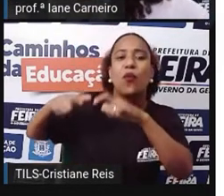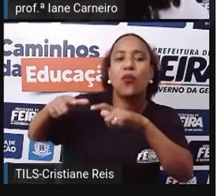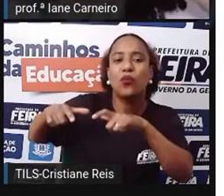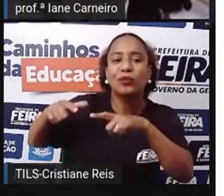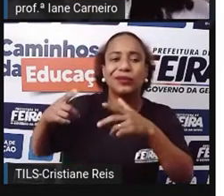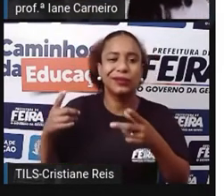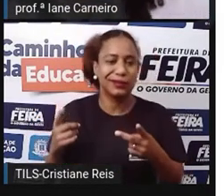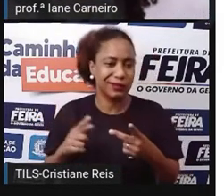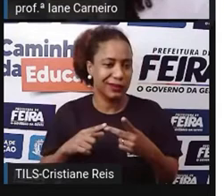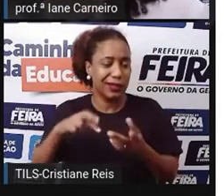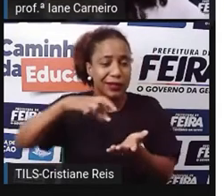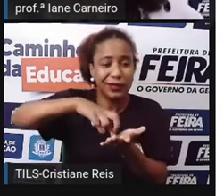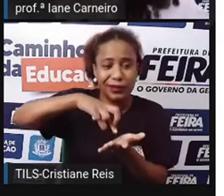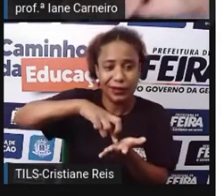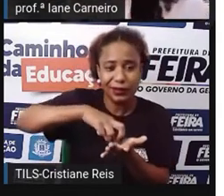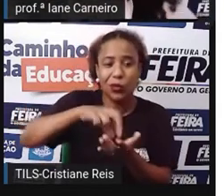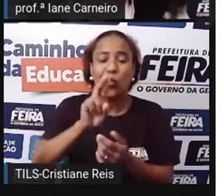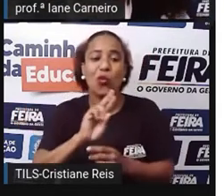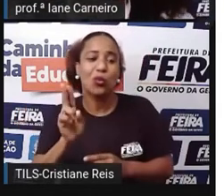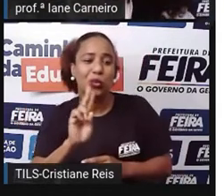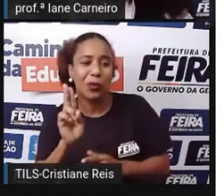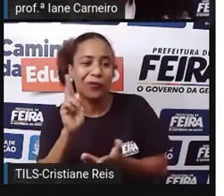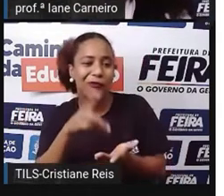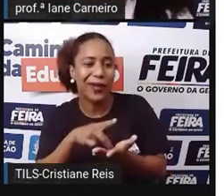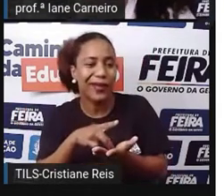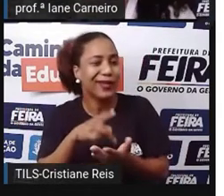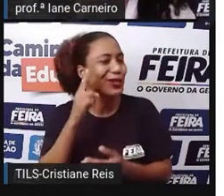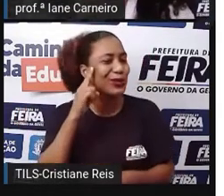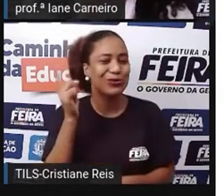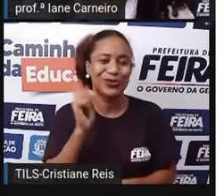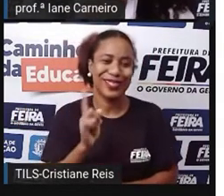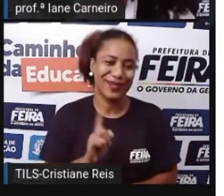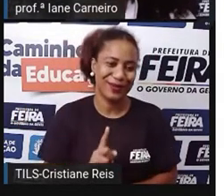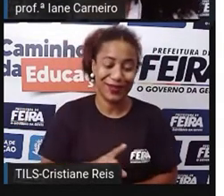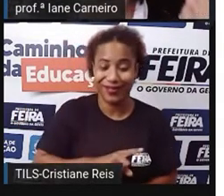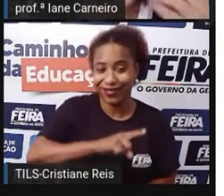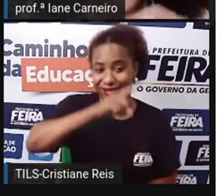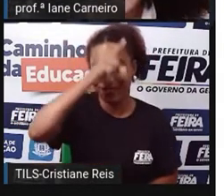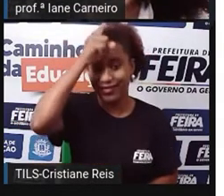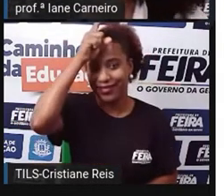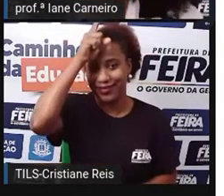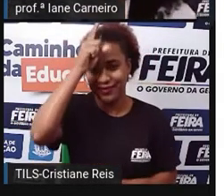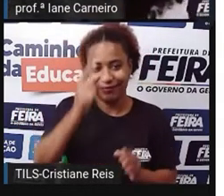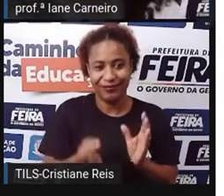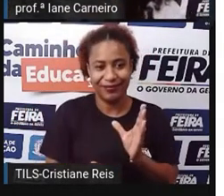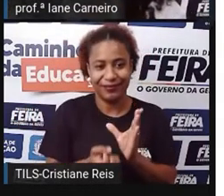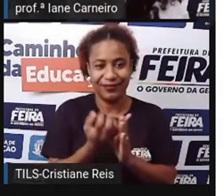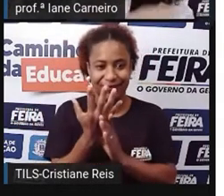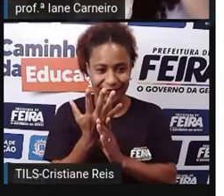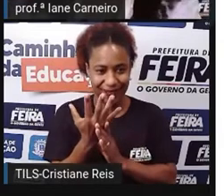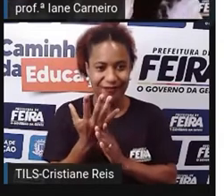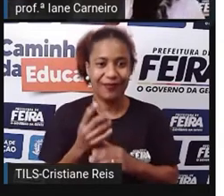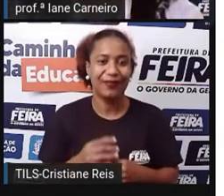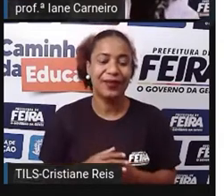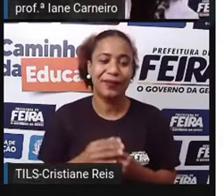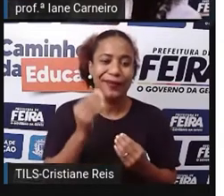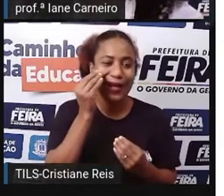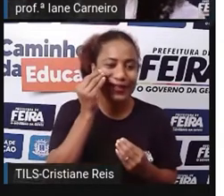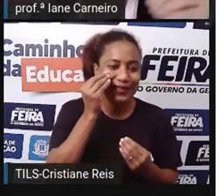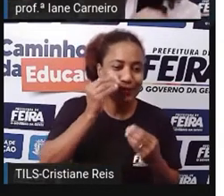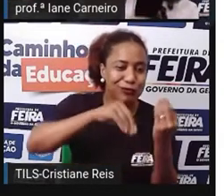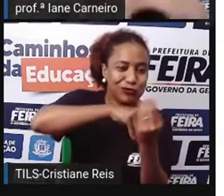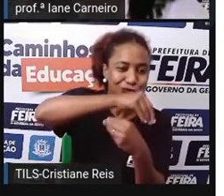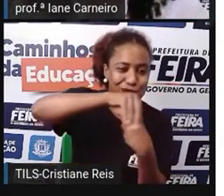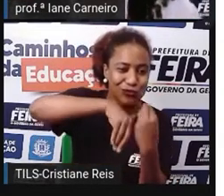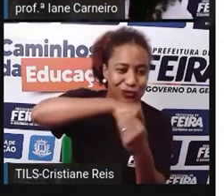morava o Sassi Pererê, como era o nome dele, a gente não sabe. E aí o real se mistura com o fantástico,